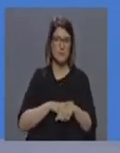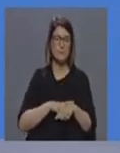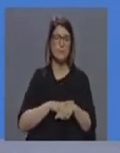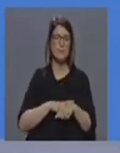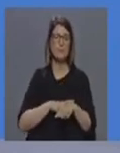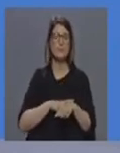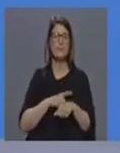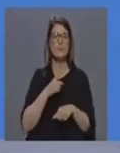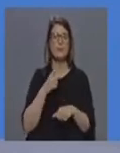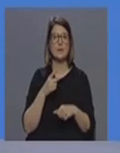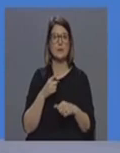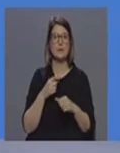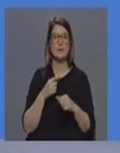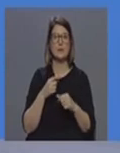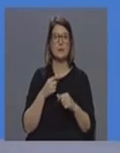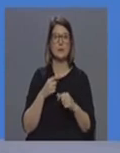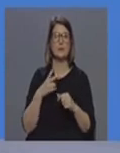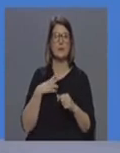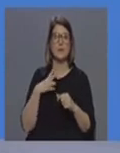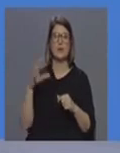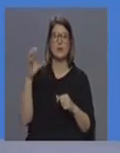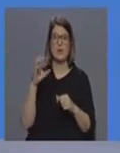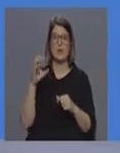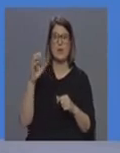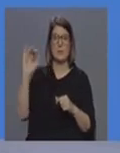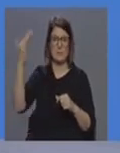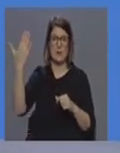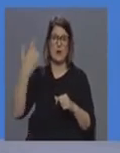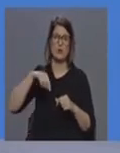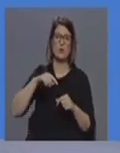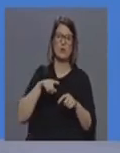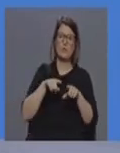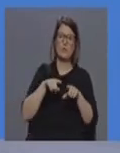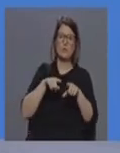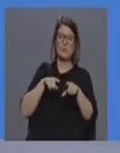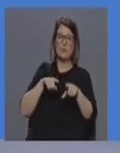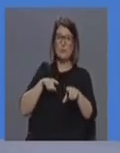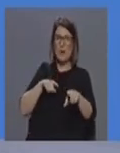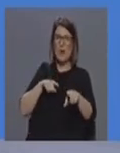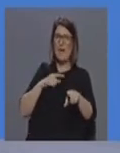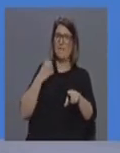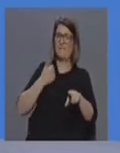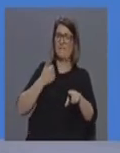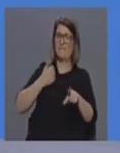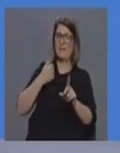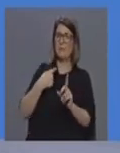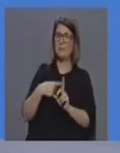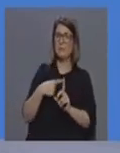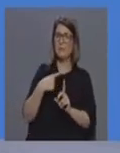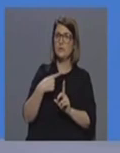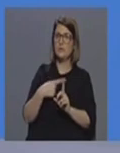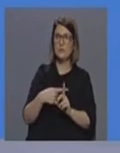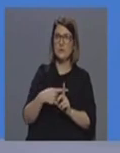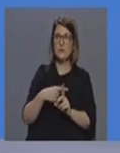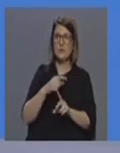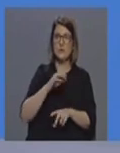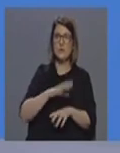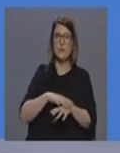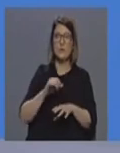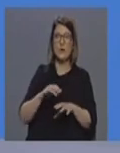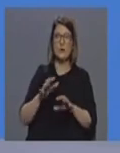estamos a ter em relação a Portugal continental é uma mais-valia em termos de capacidade de